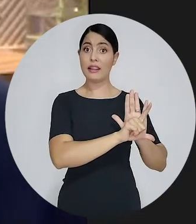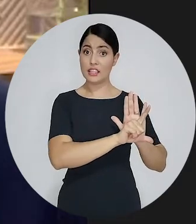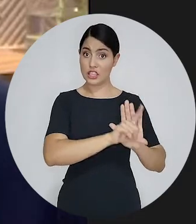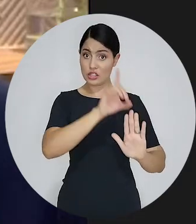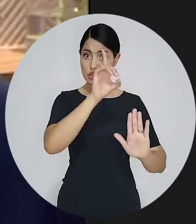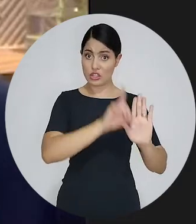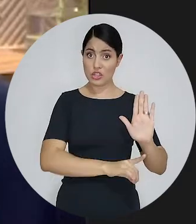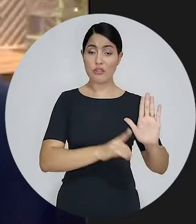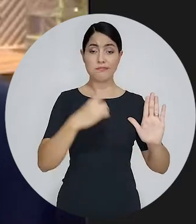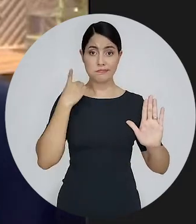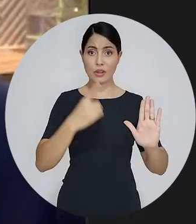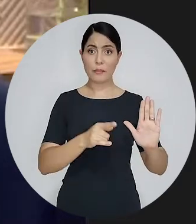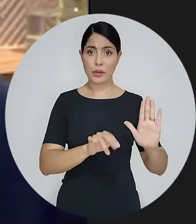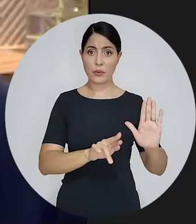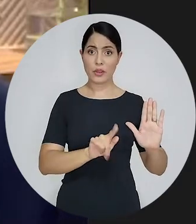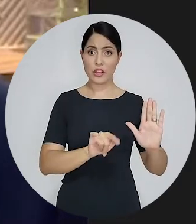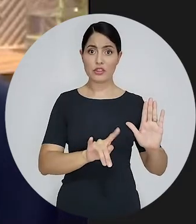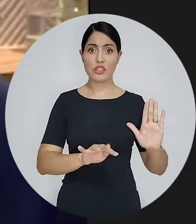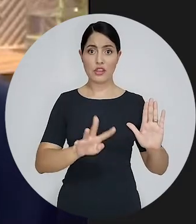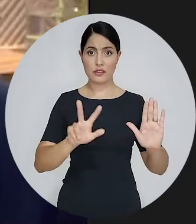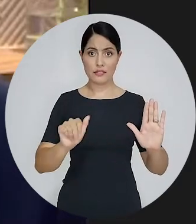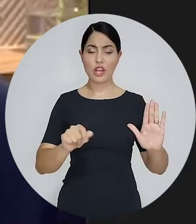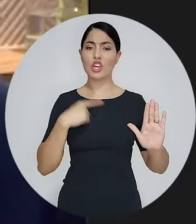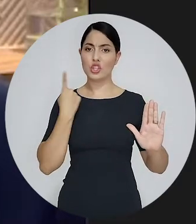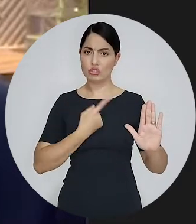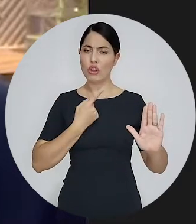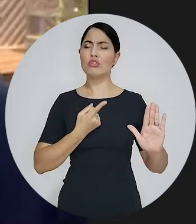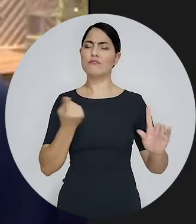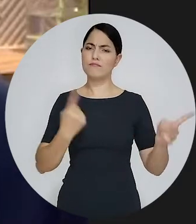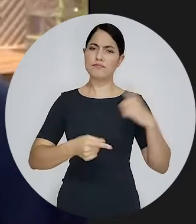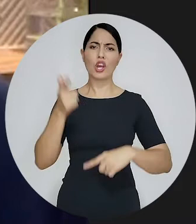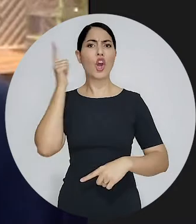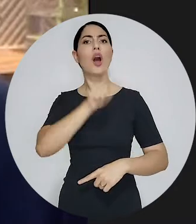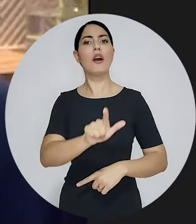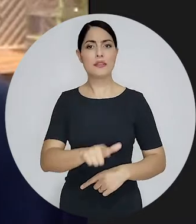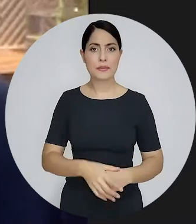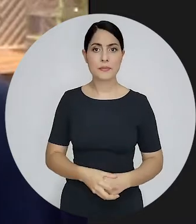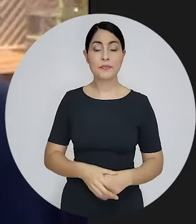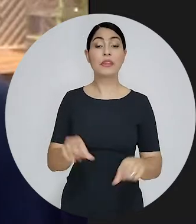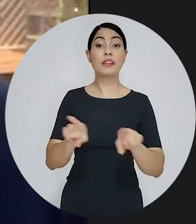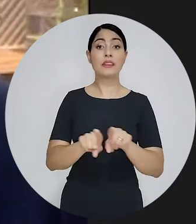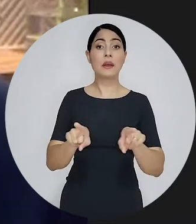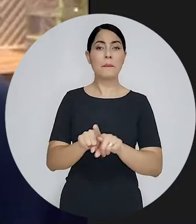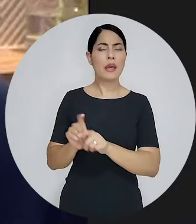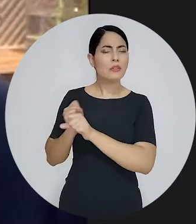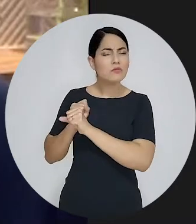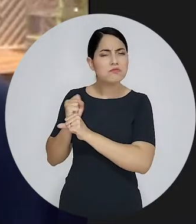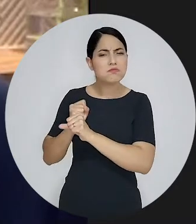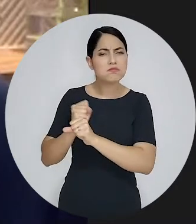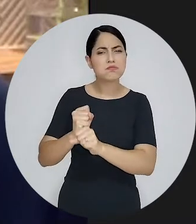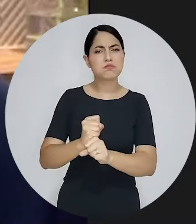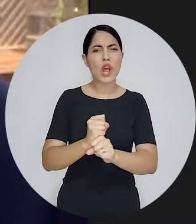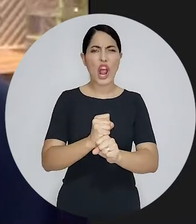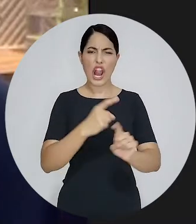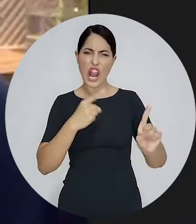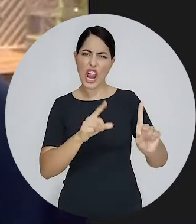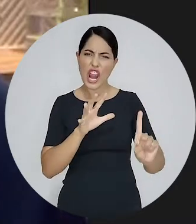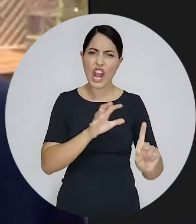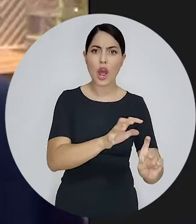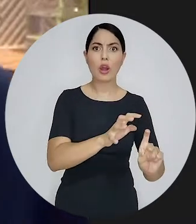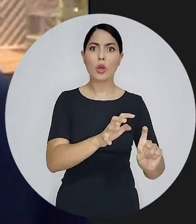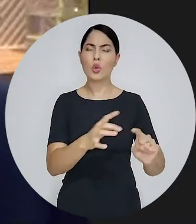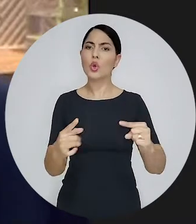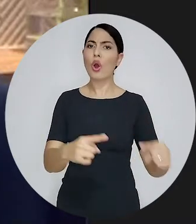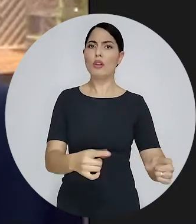violações às prerrogativas profissionais da advocacia. Lutamos anos contra a tortura e, portanto,